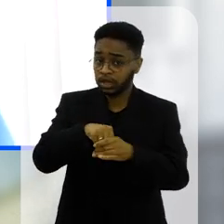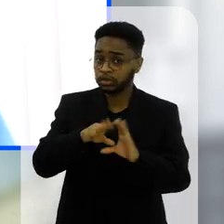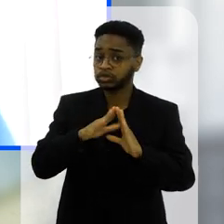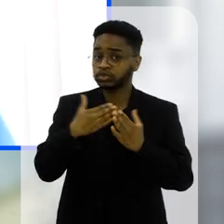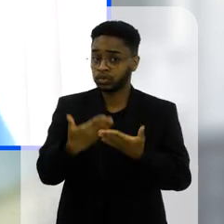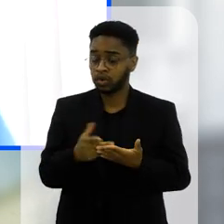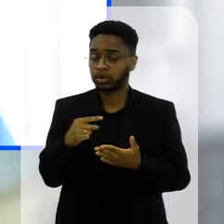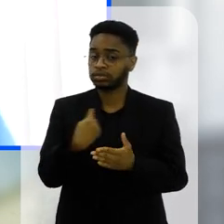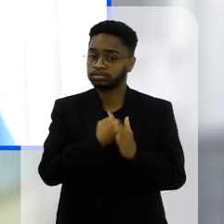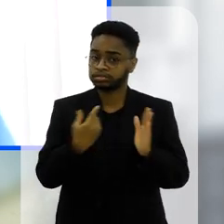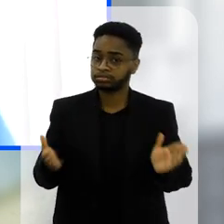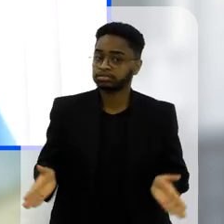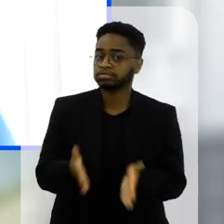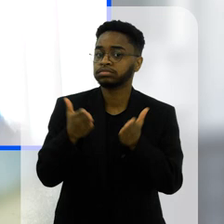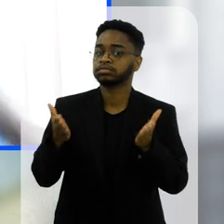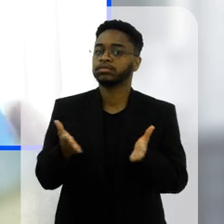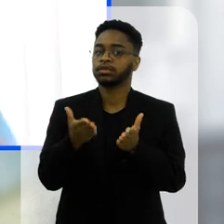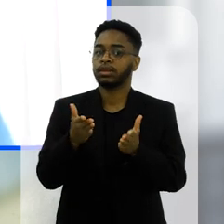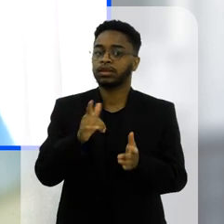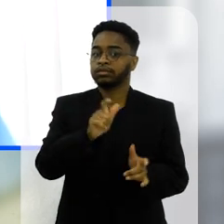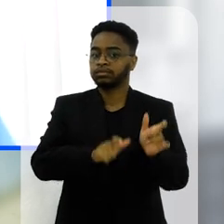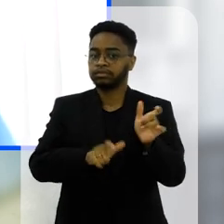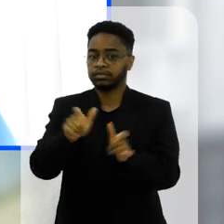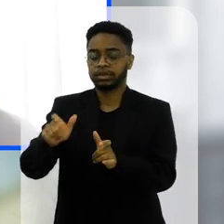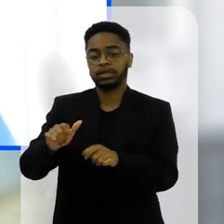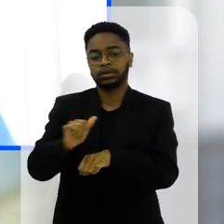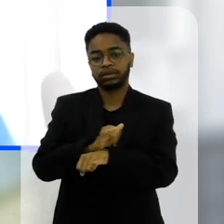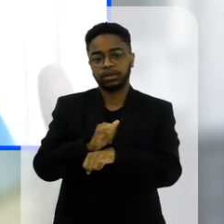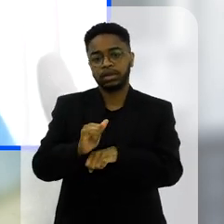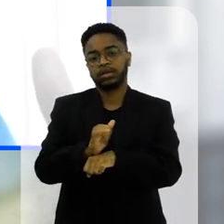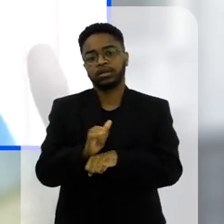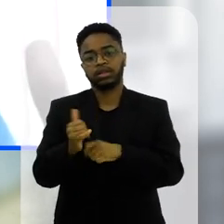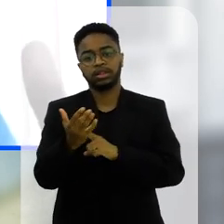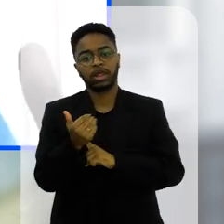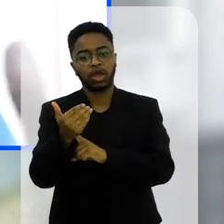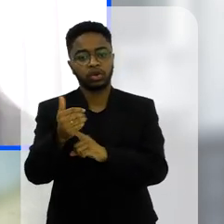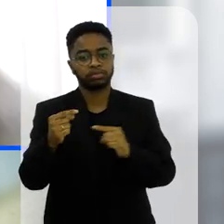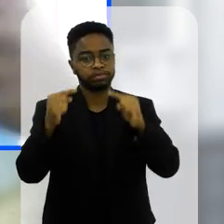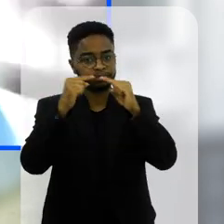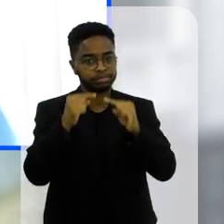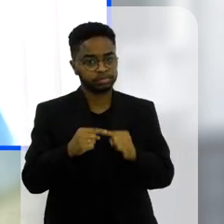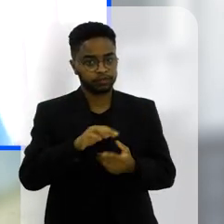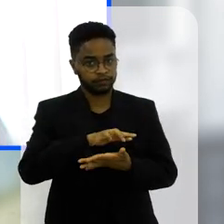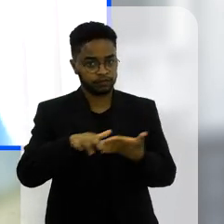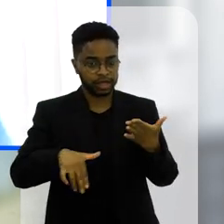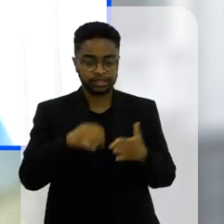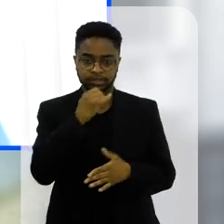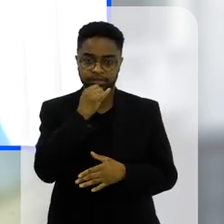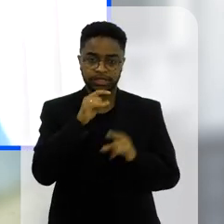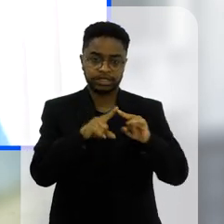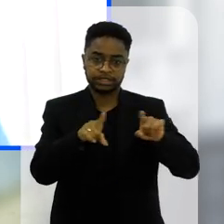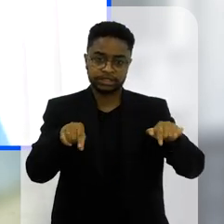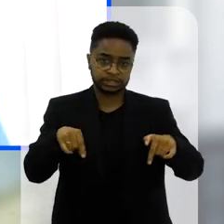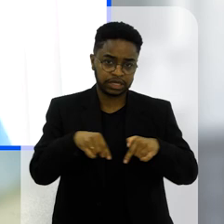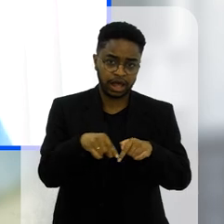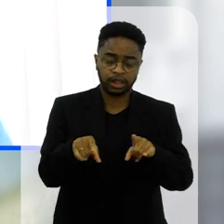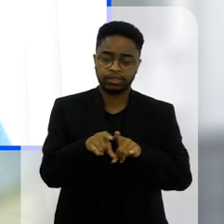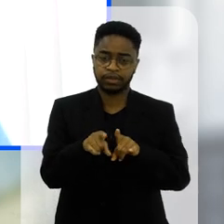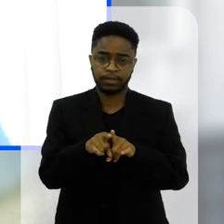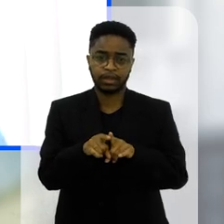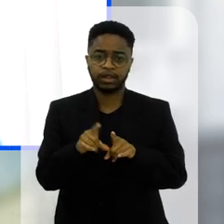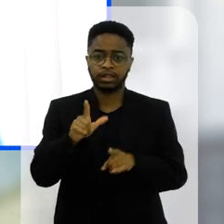escolares a gente tá ali promovendo a inserção de diversas ferramentas tecnológicas nas nossas salas de multimédia nossos